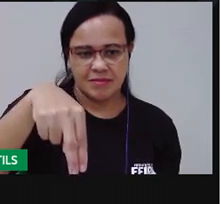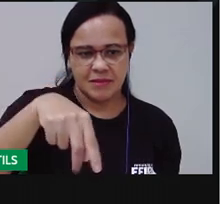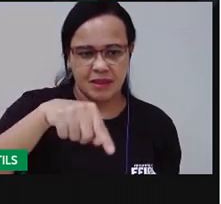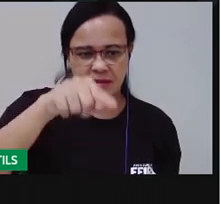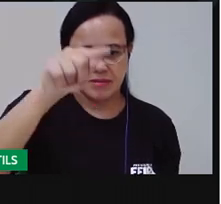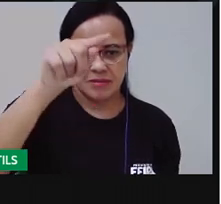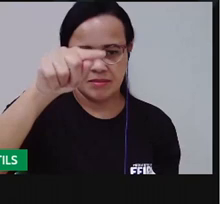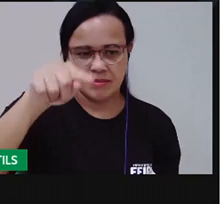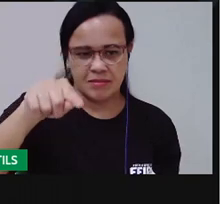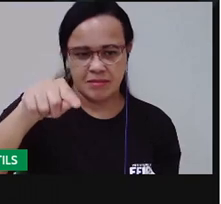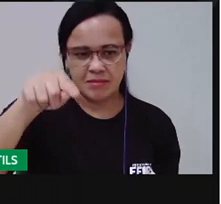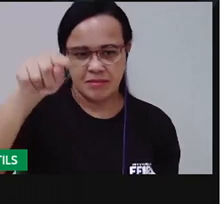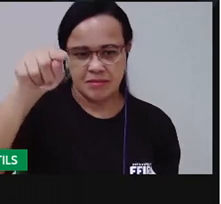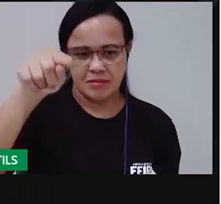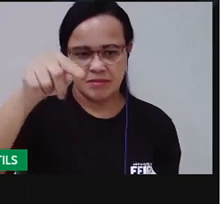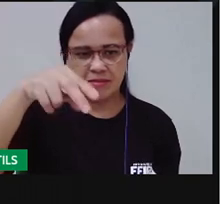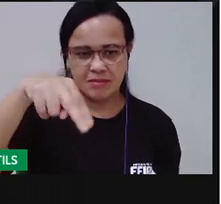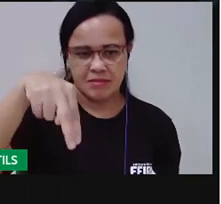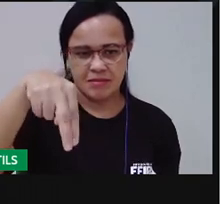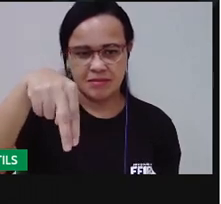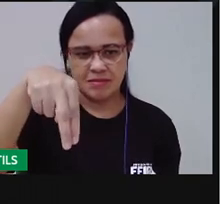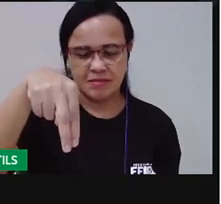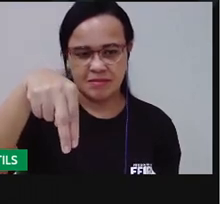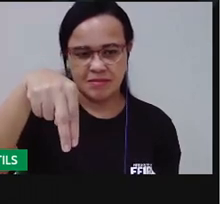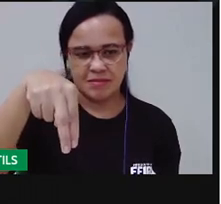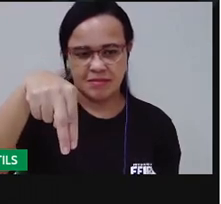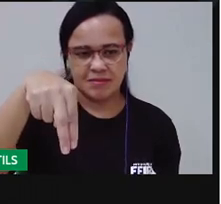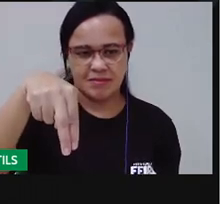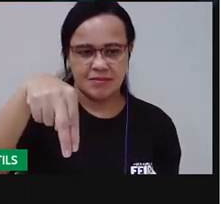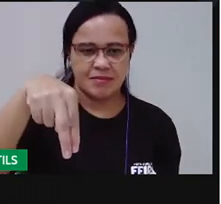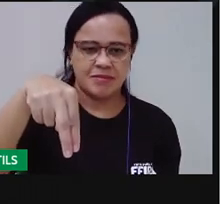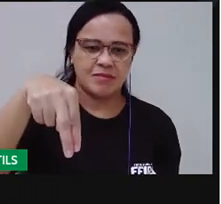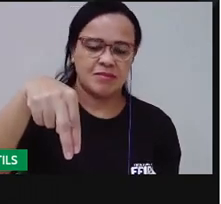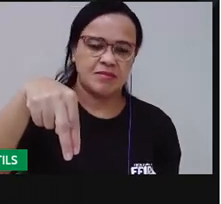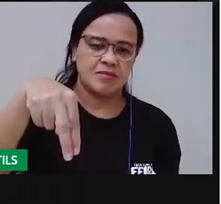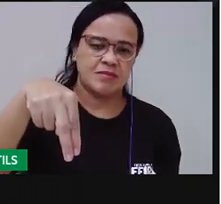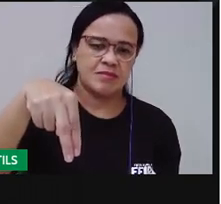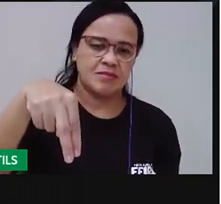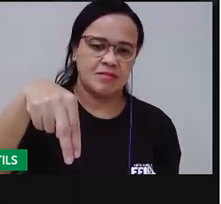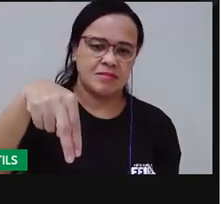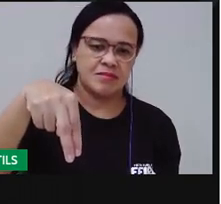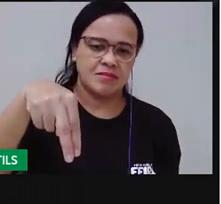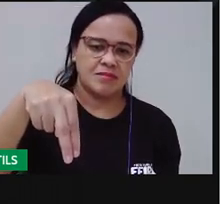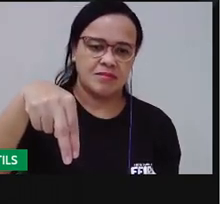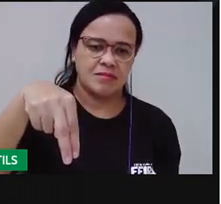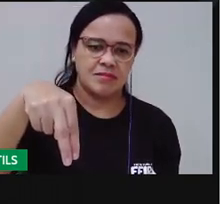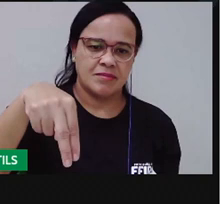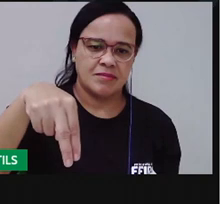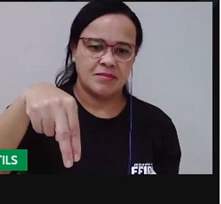desceu, subiu, outro traçado reto.